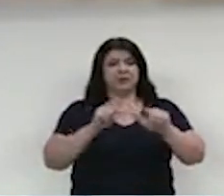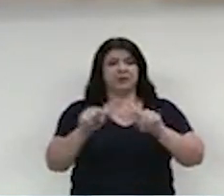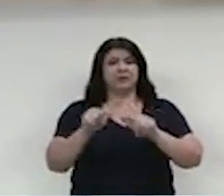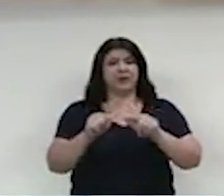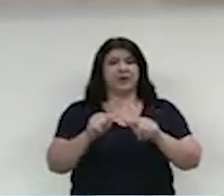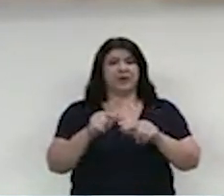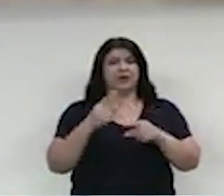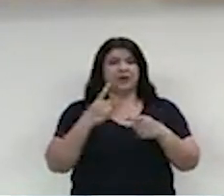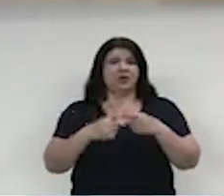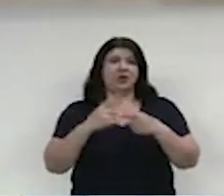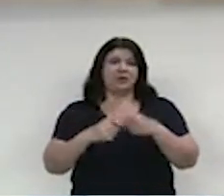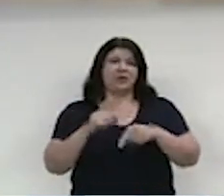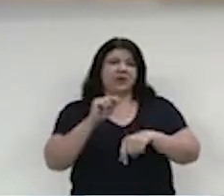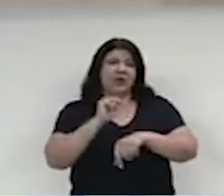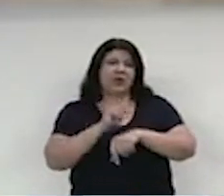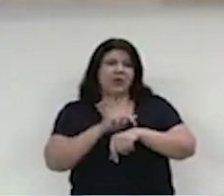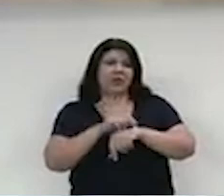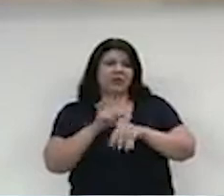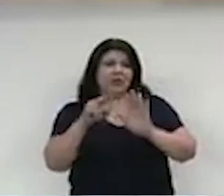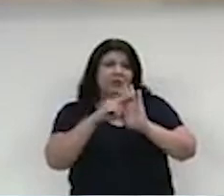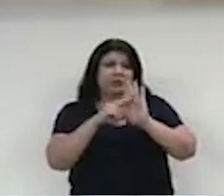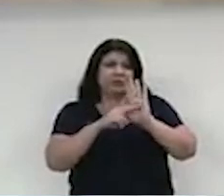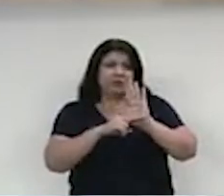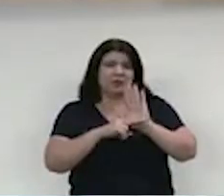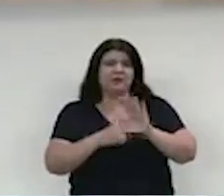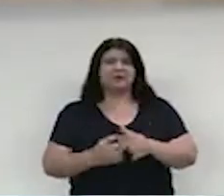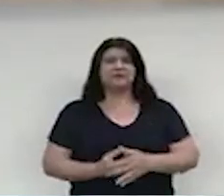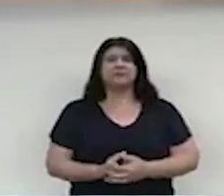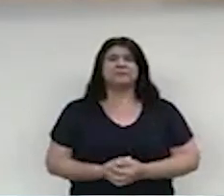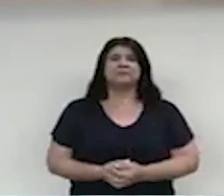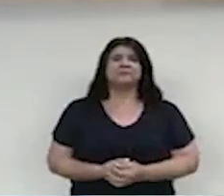do tempo regimental. Regimental.